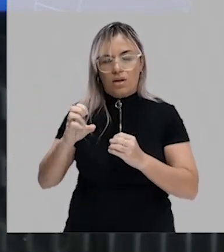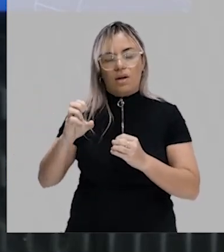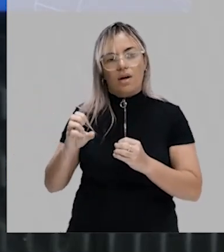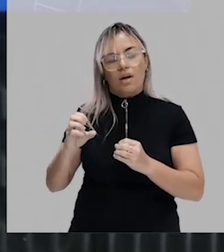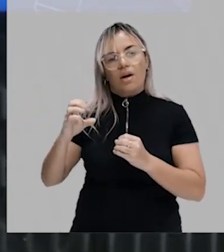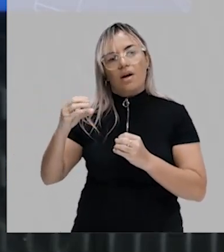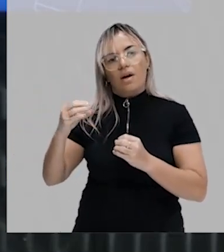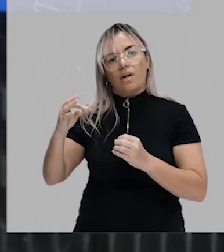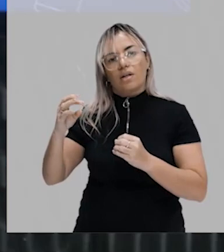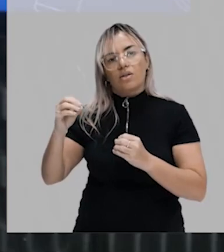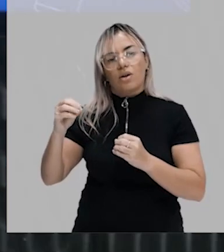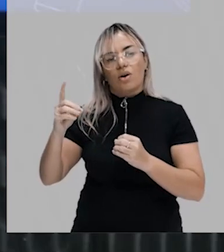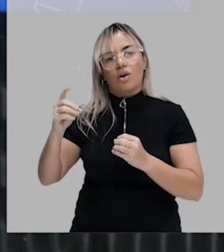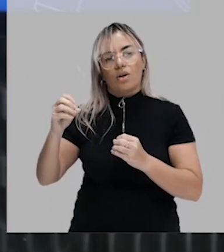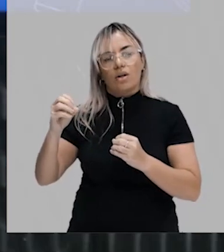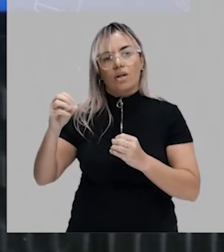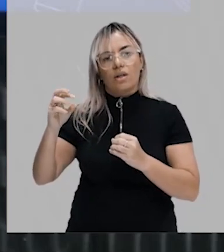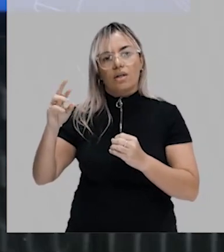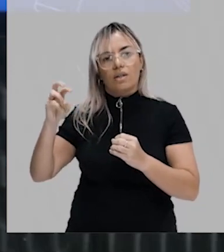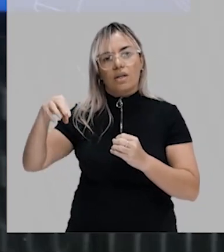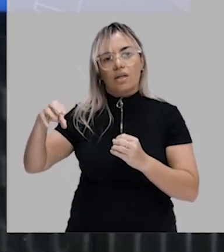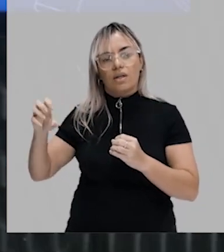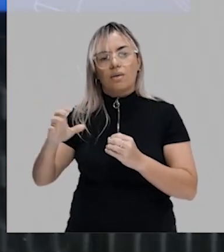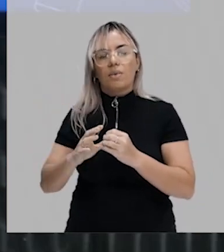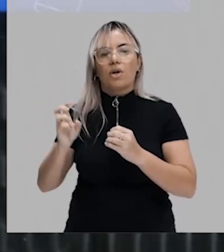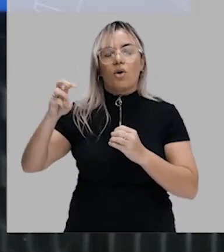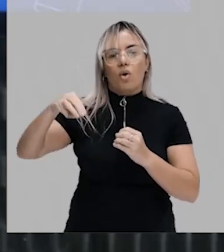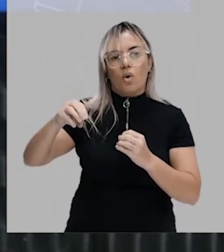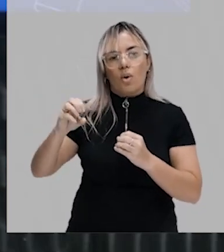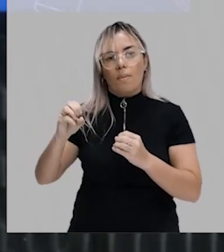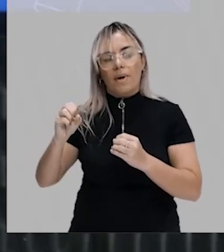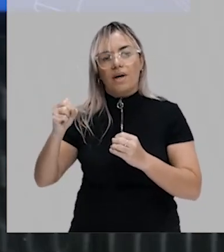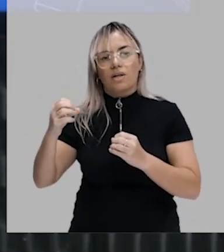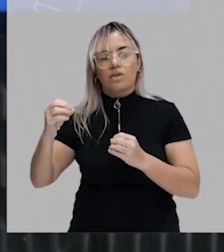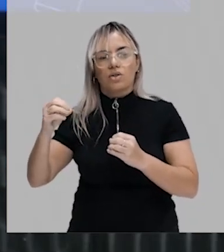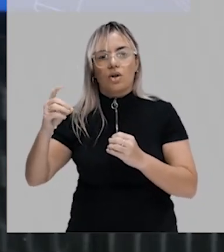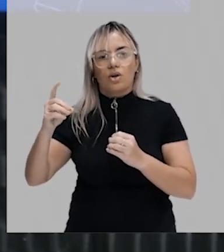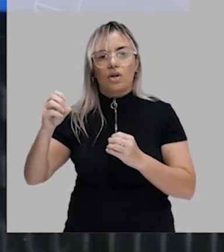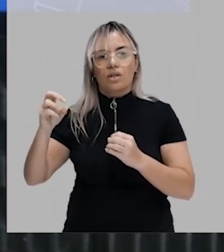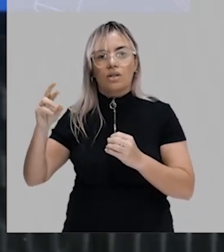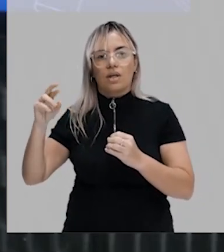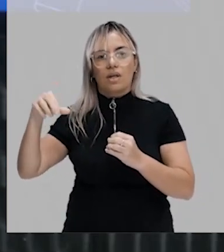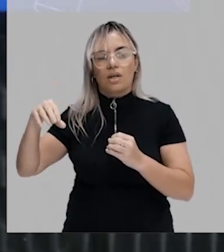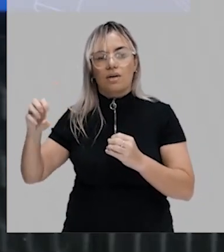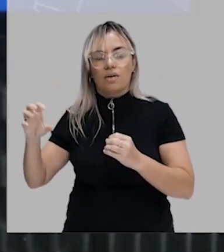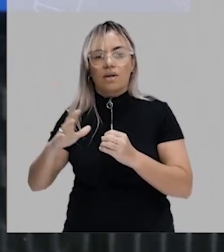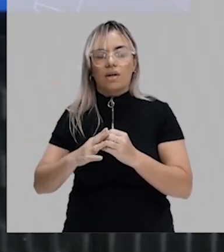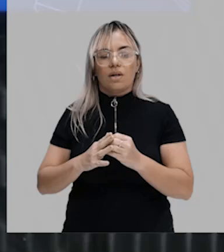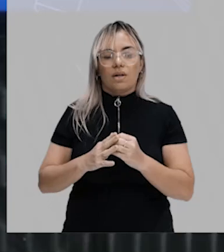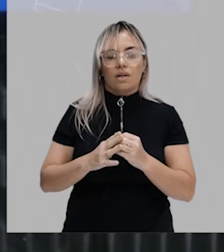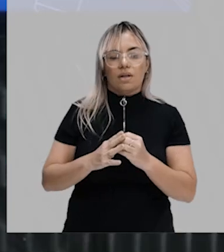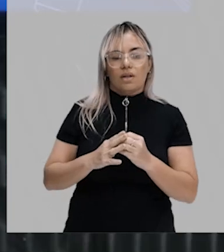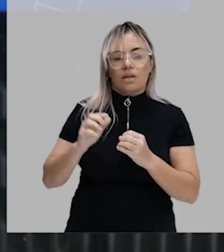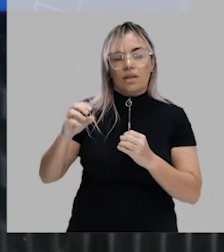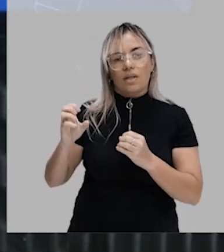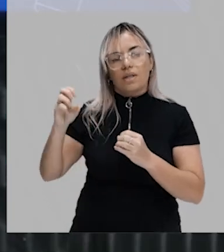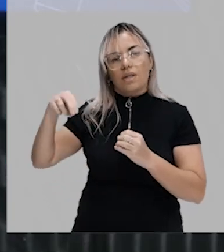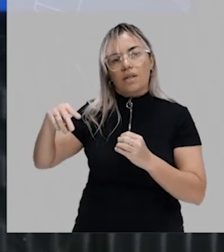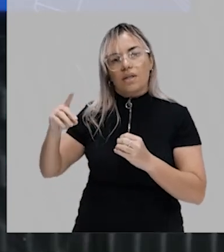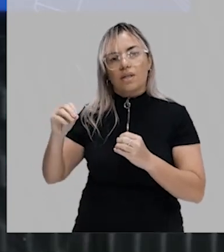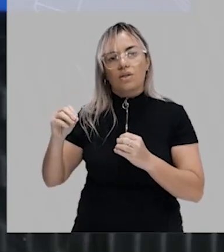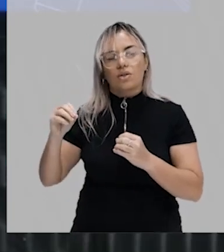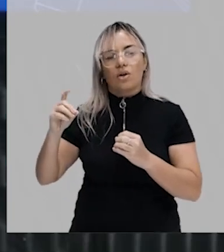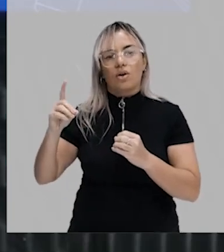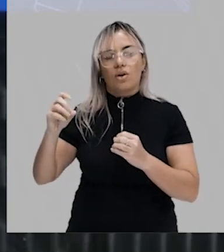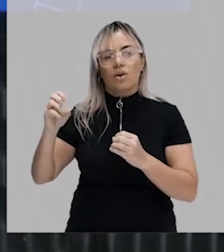mesoderma e endoderma. O folheto ectoderma, ele vai originar a parte da